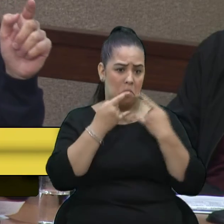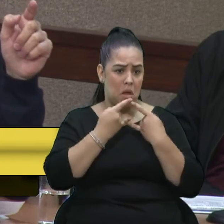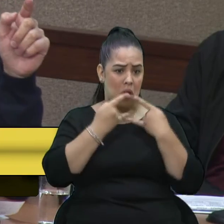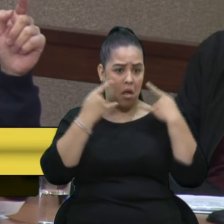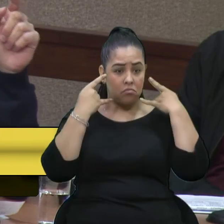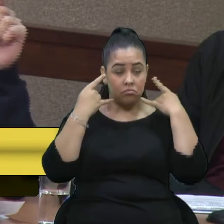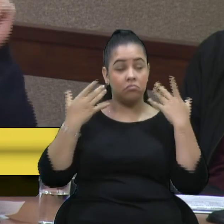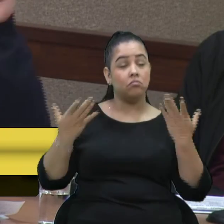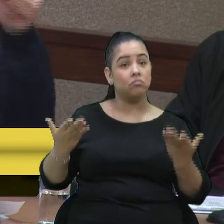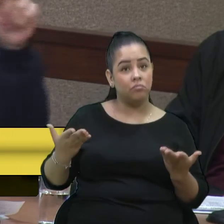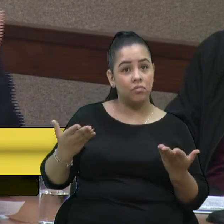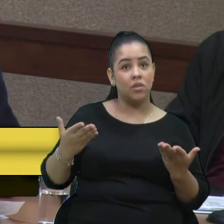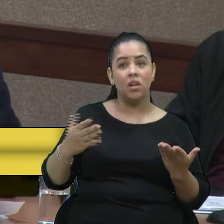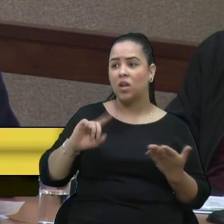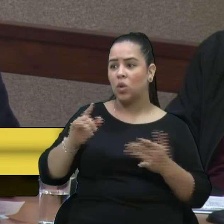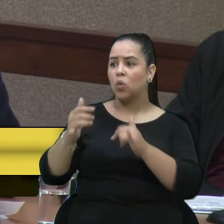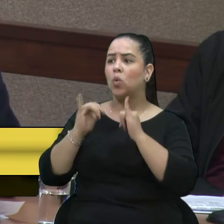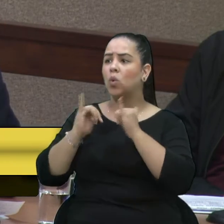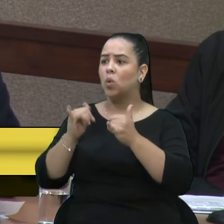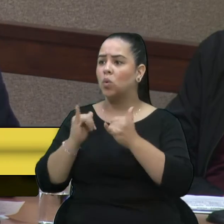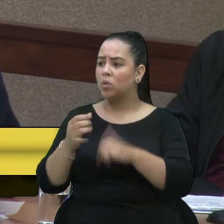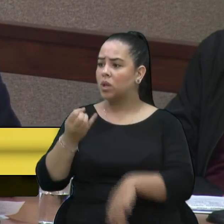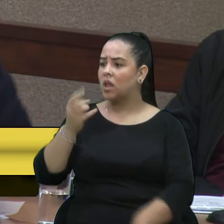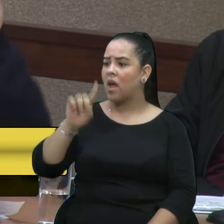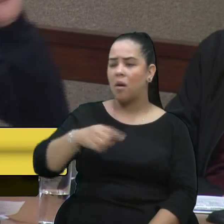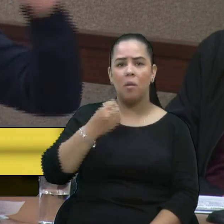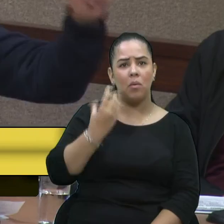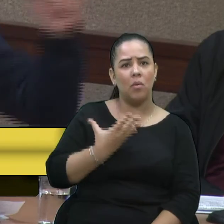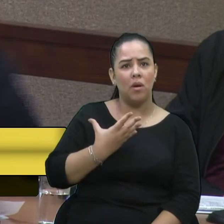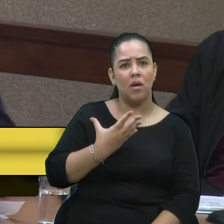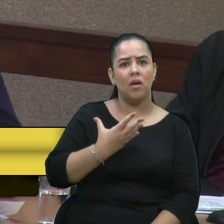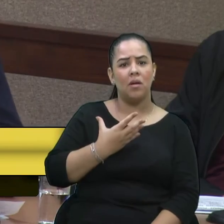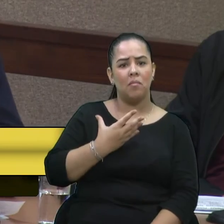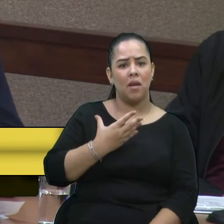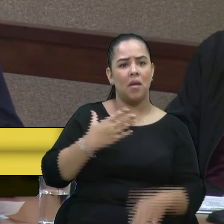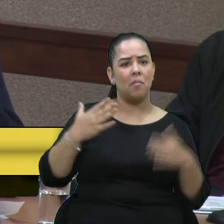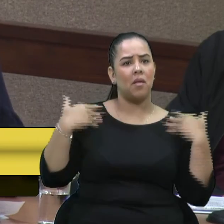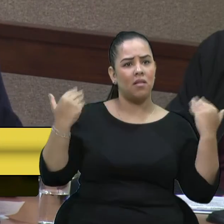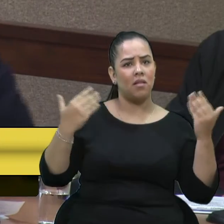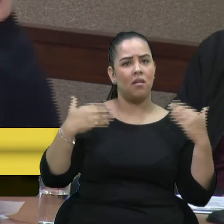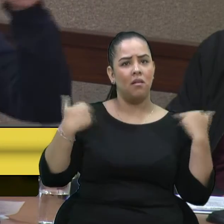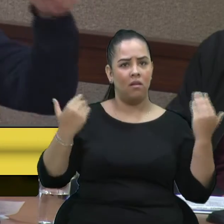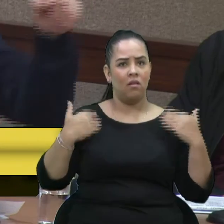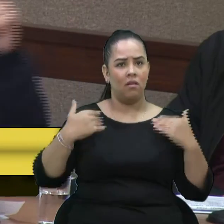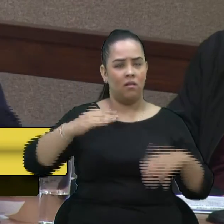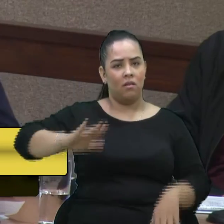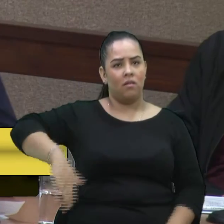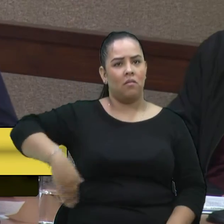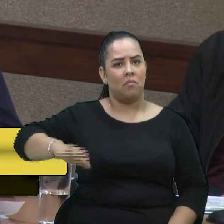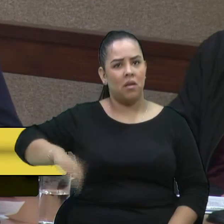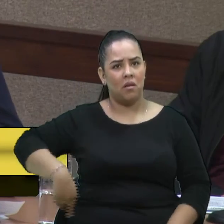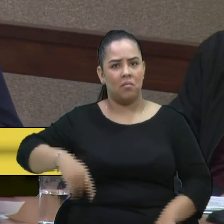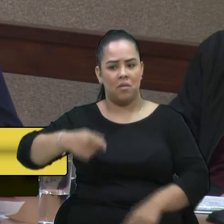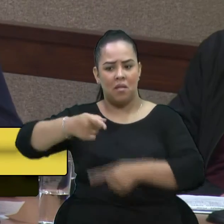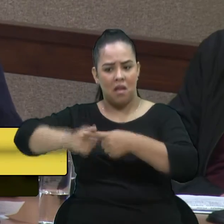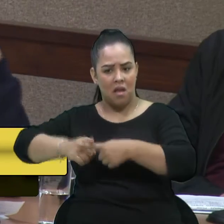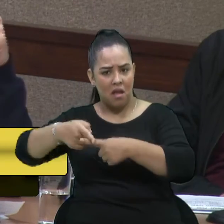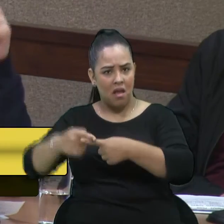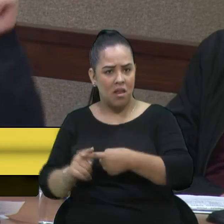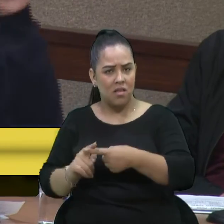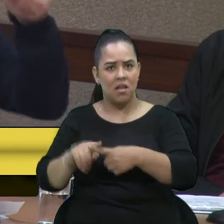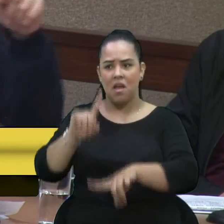Para ir no ônibus, a máscara dela é boa. Para ela ir para a praia, a máscara é boa. Para ela ir para o parque com o filho, a máscara é boa.